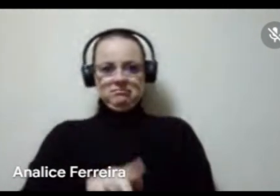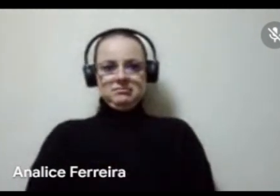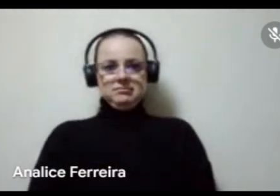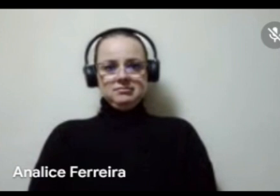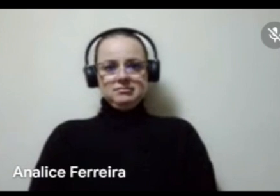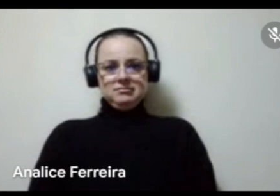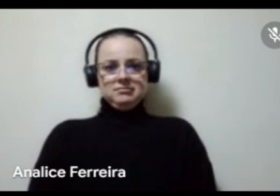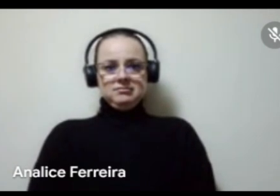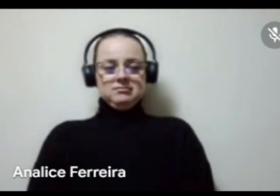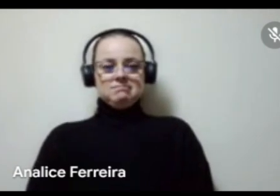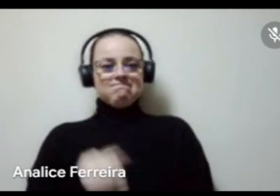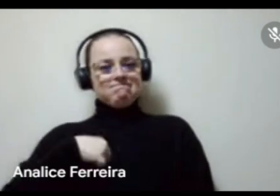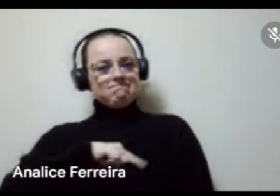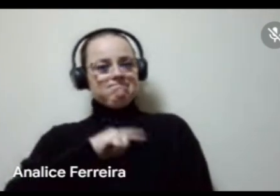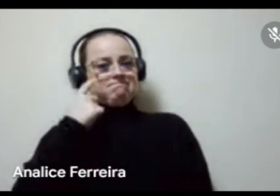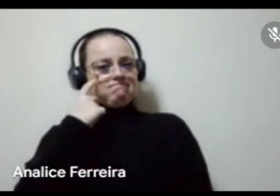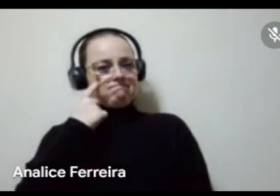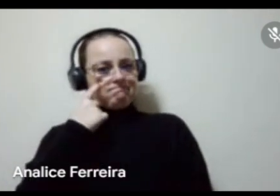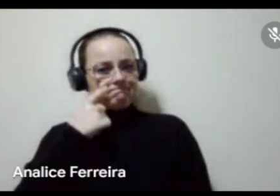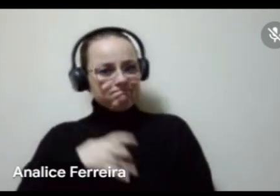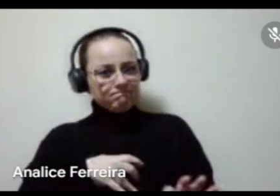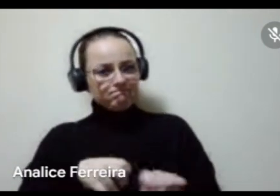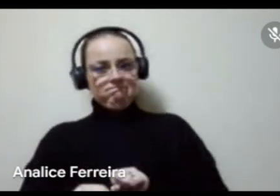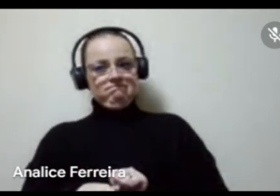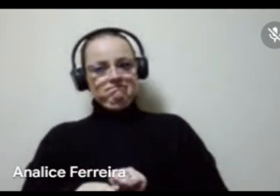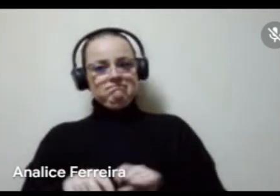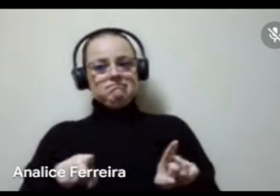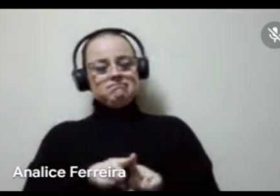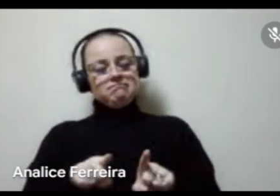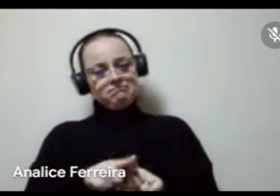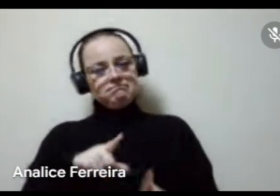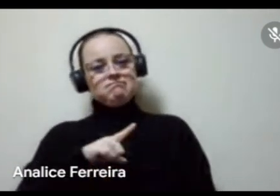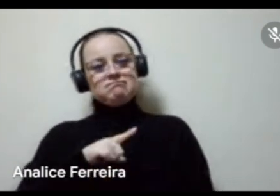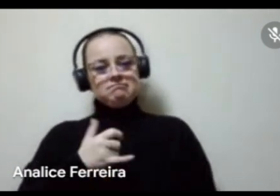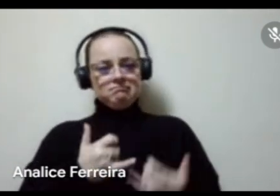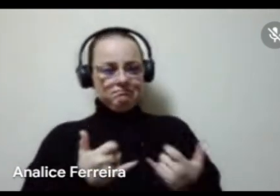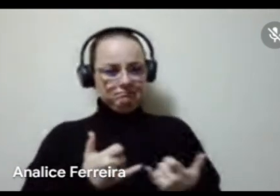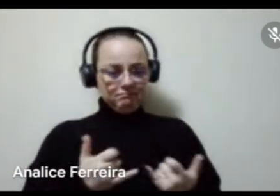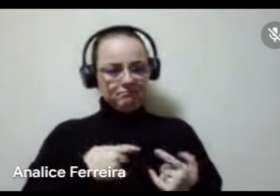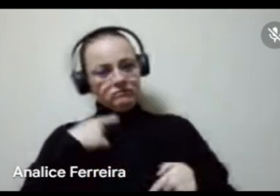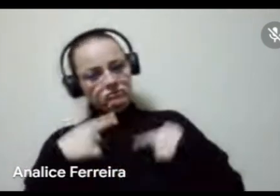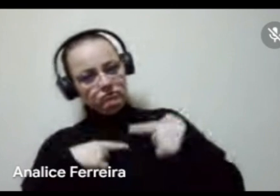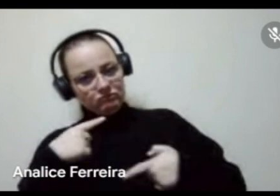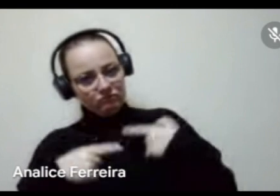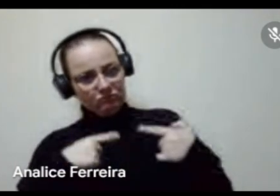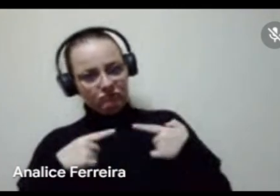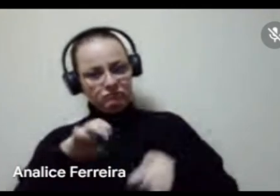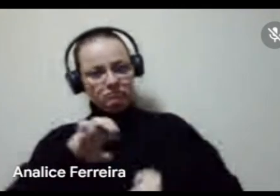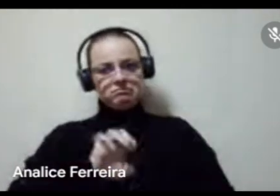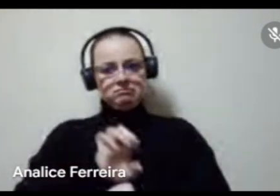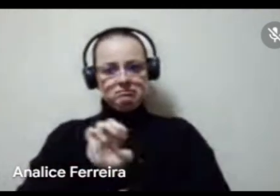estamos pensando em fazer formações, né? E aí tinha, por exemplo, com as sessões de tirar dúvidas, a nível estadual, pelo menos,